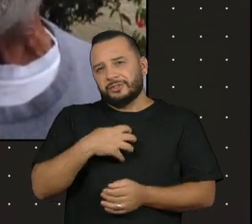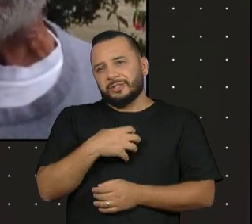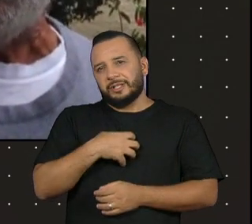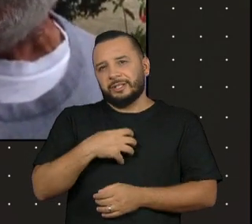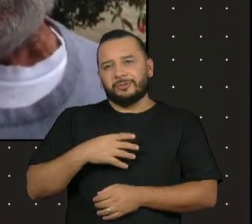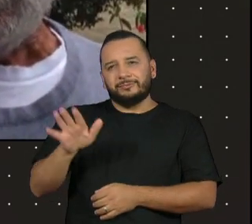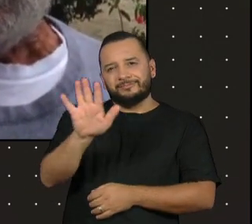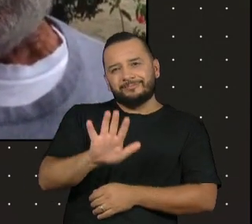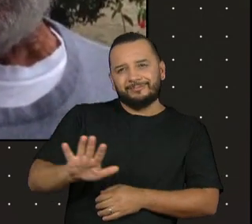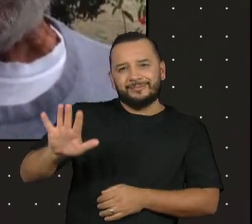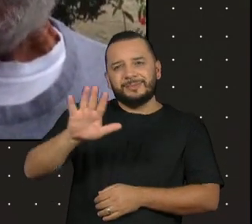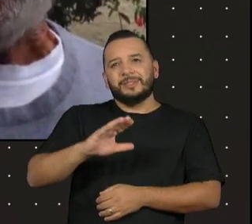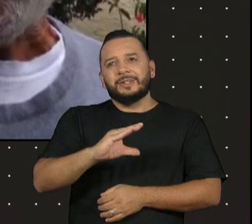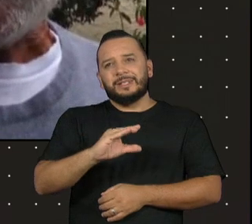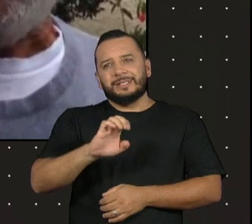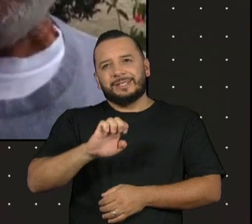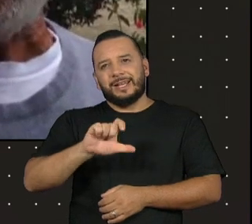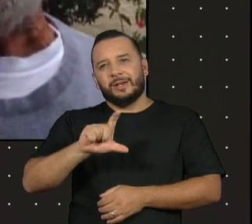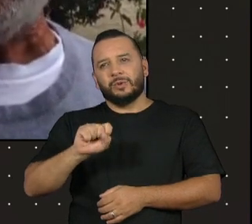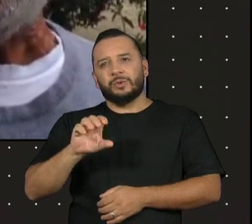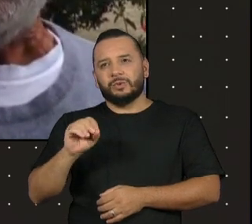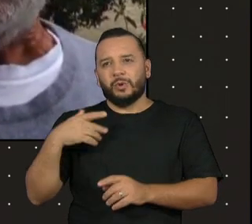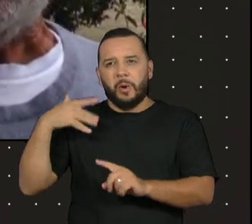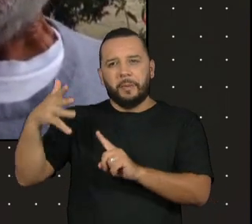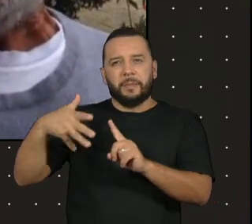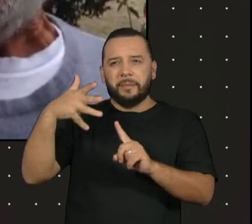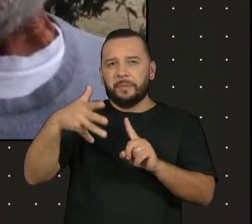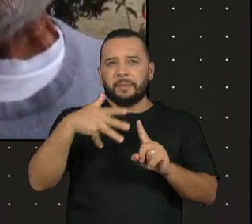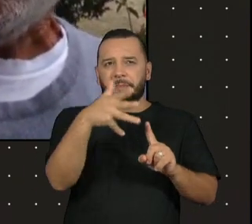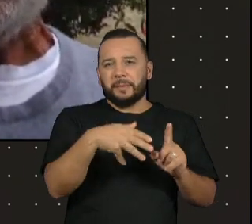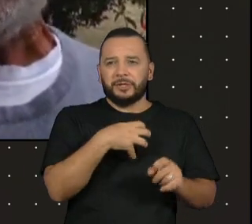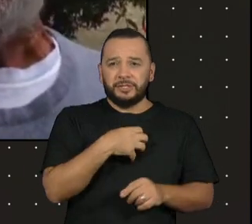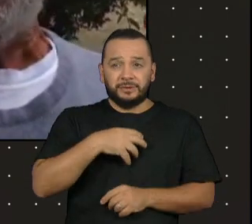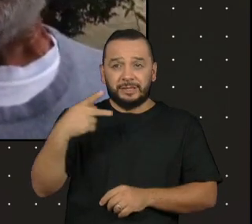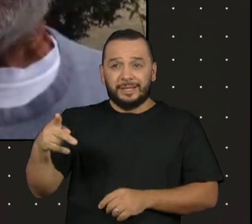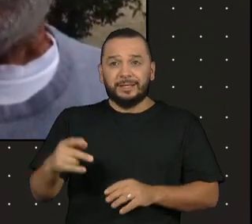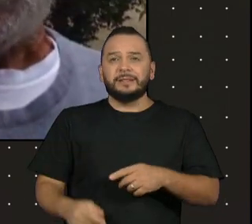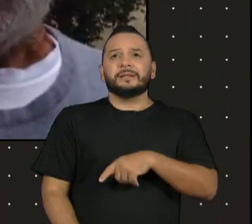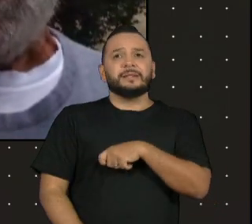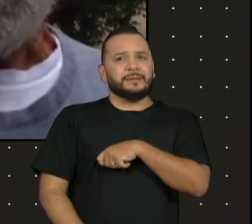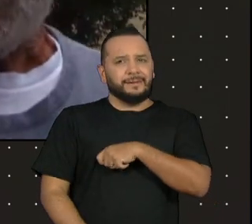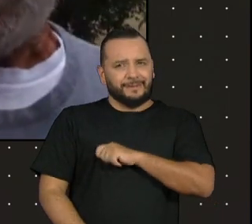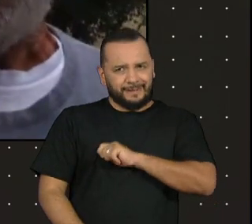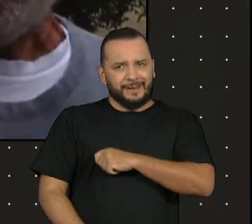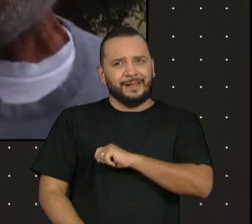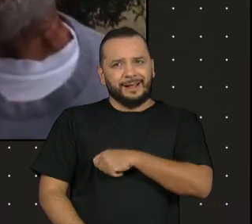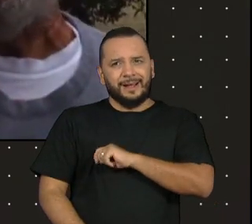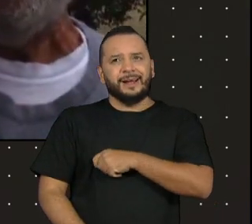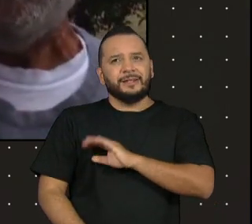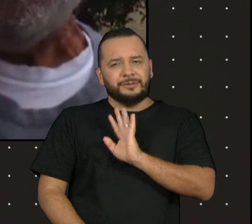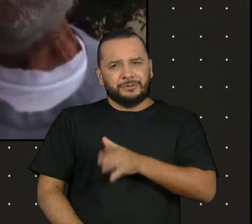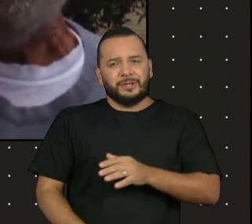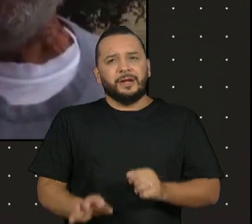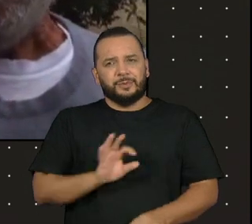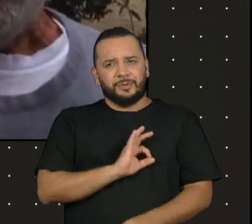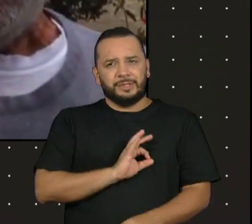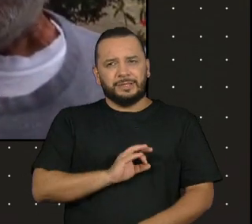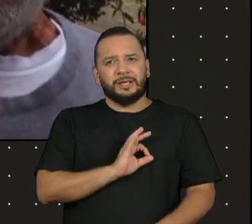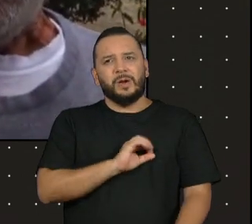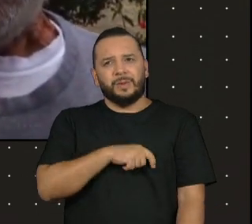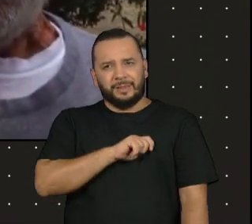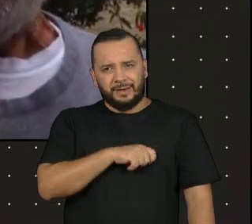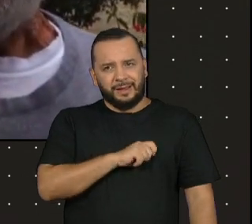comício e tal, diante dessa abertura. Tanto que o delegado, que, aliás, o Otton Bastos que faz, o delegado,